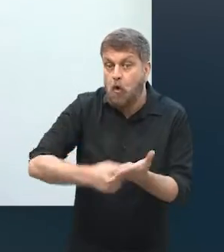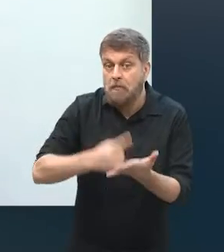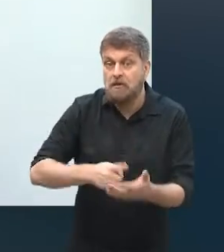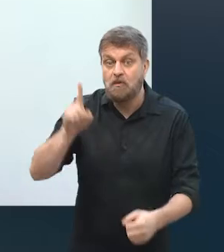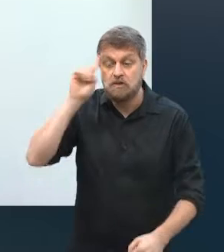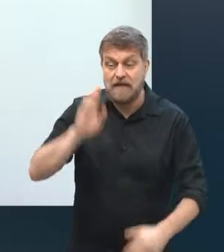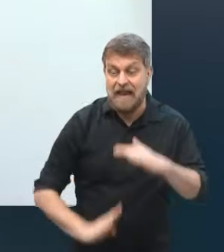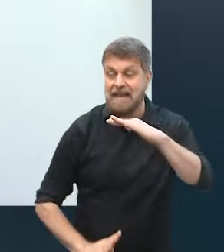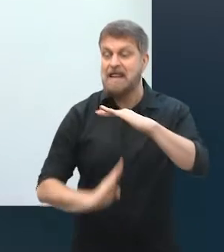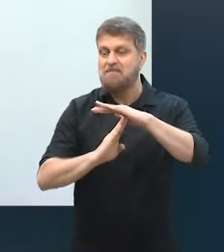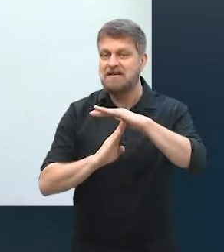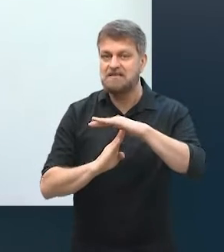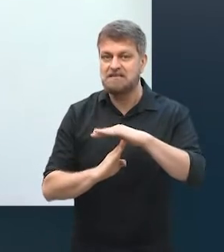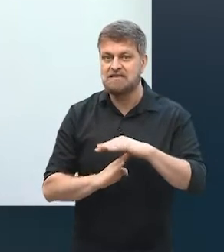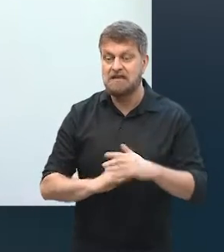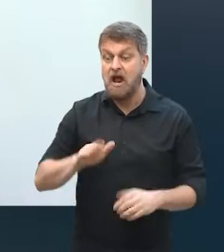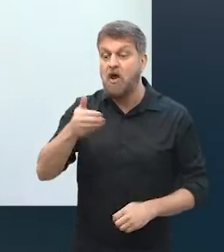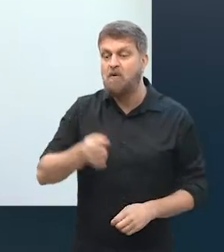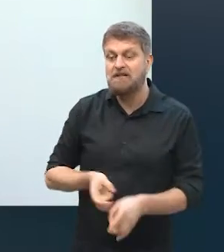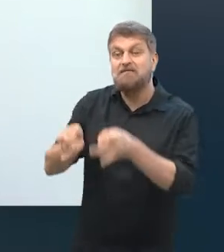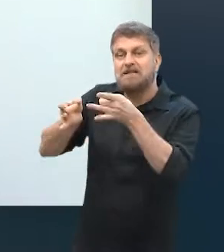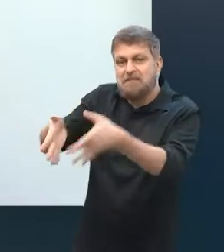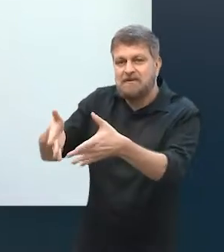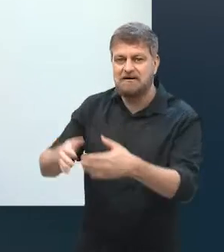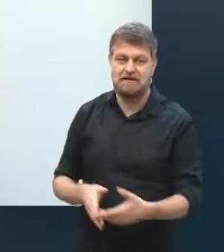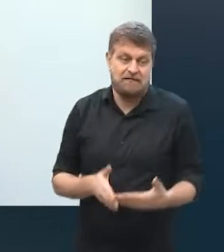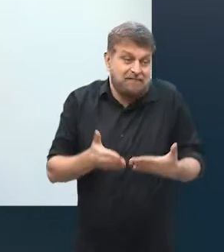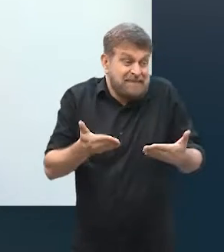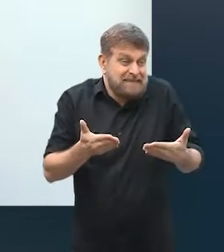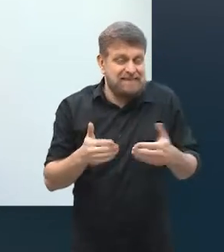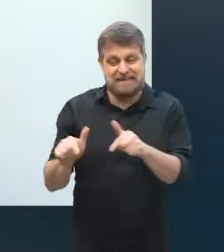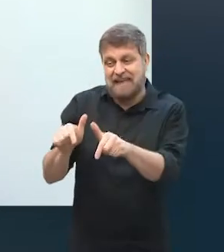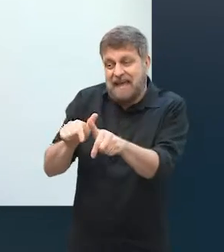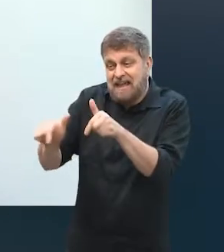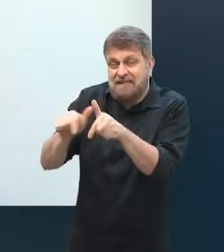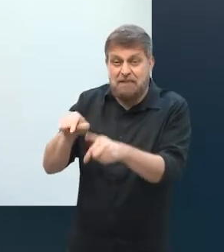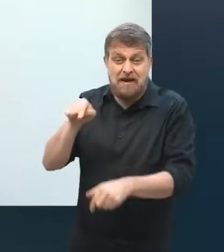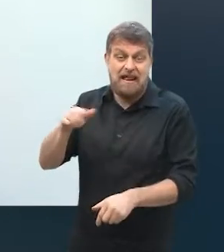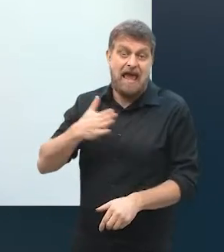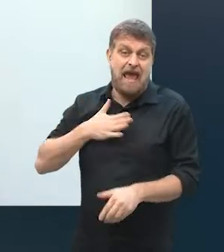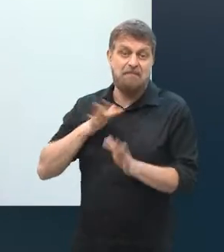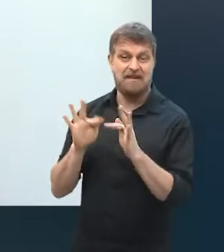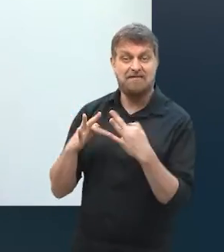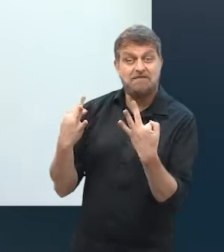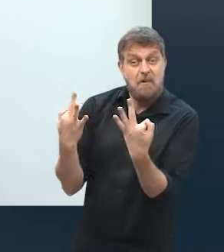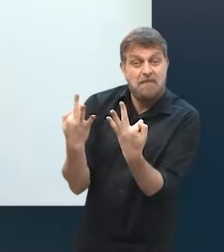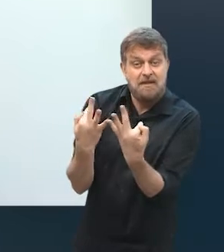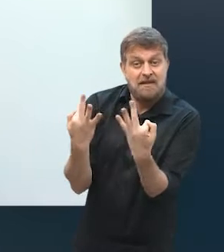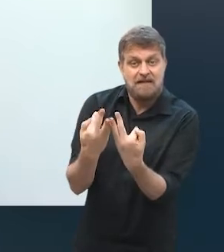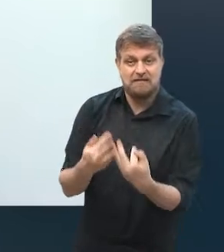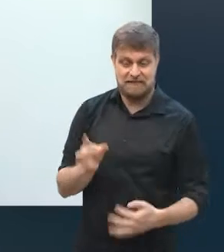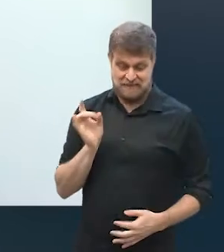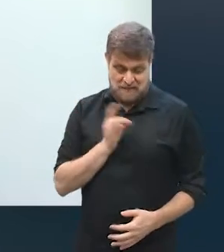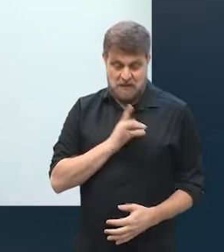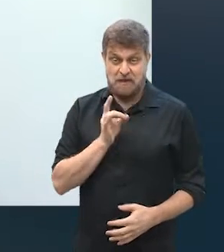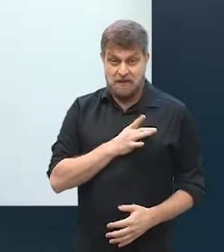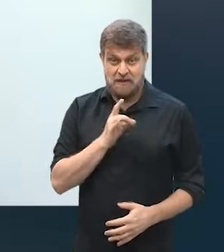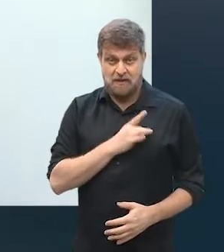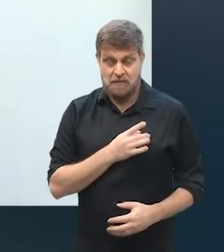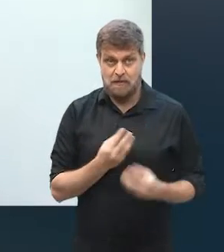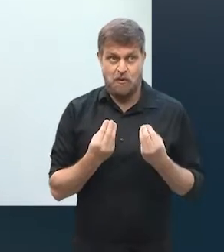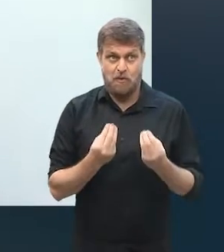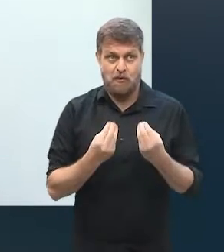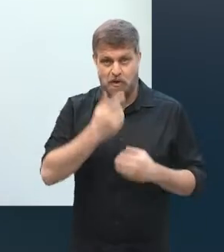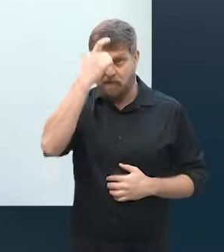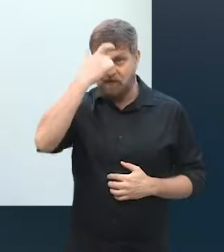Quando você sai. Entendeu? Porque não era qualquer emprego, né? Era uma relação familiar. E o medo também. De eu falar,